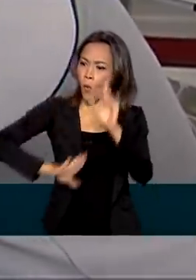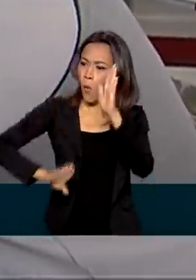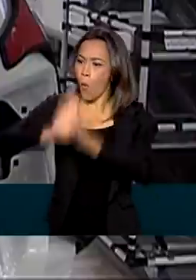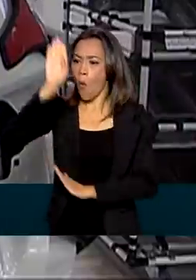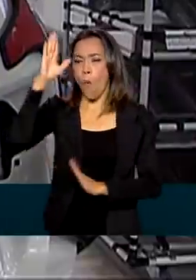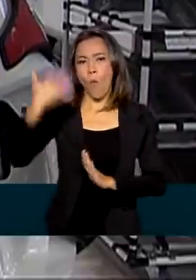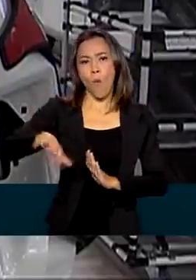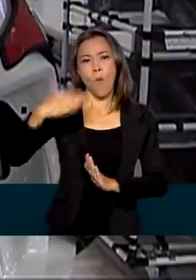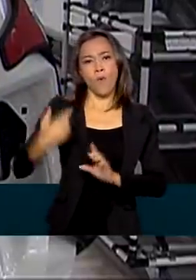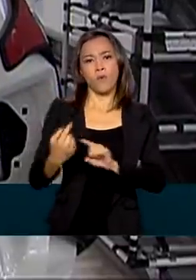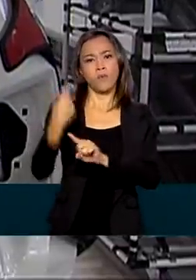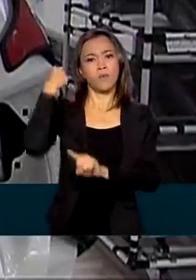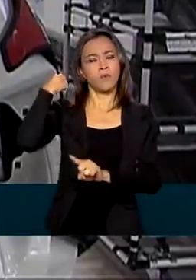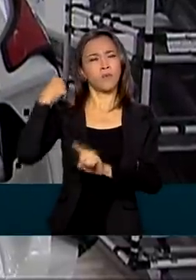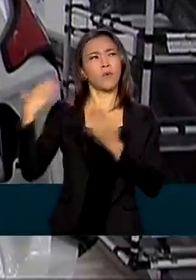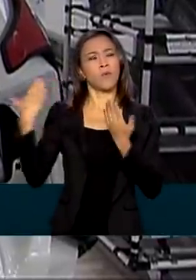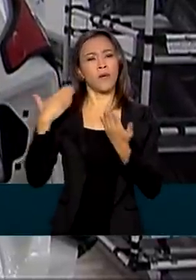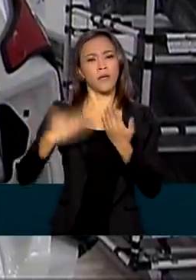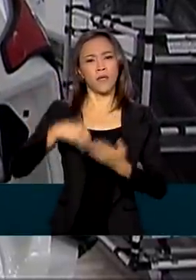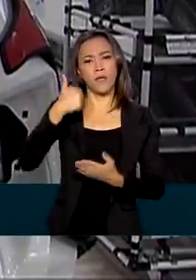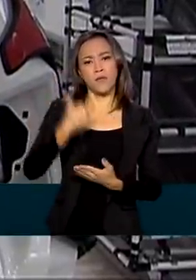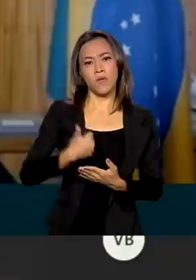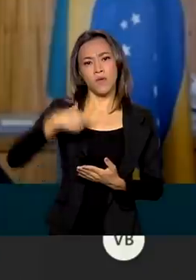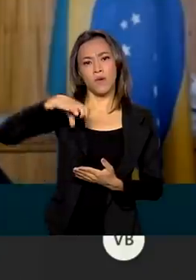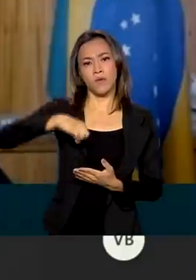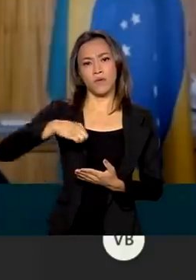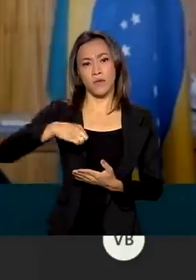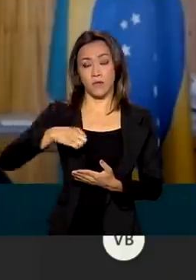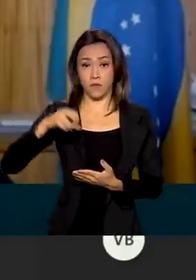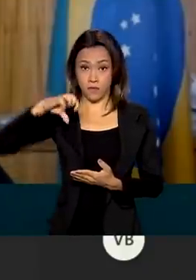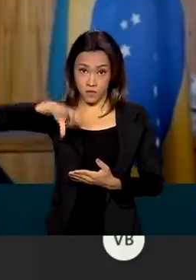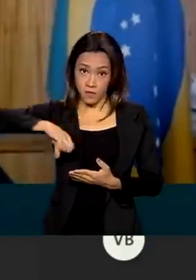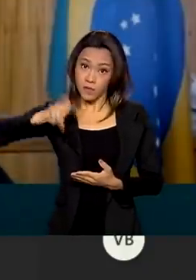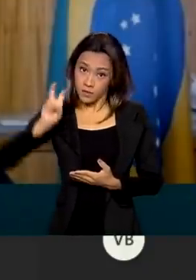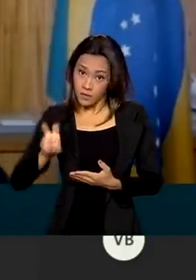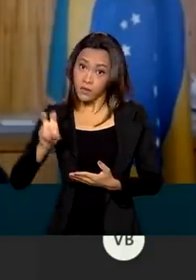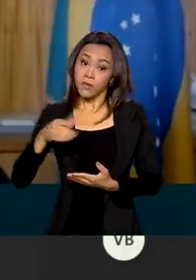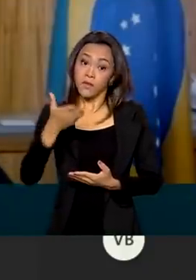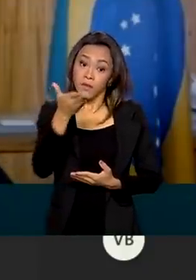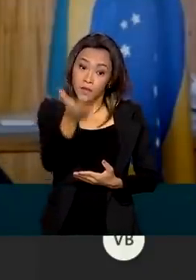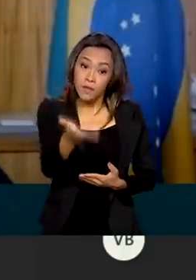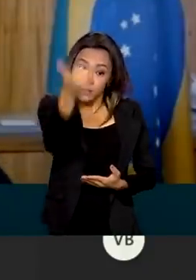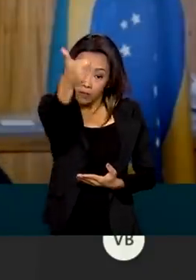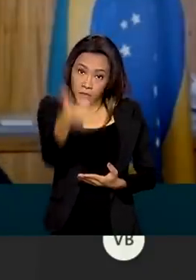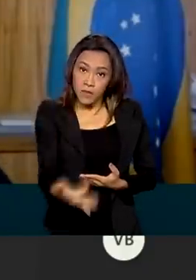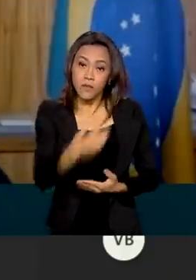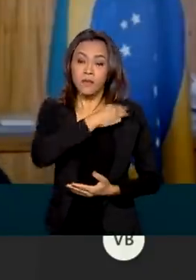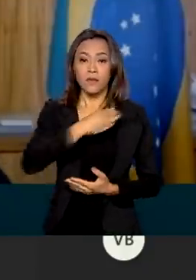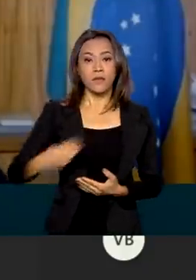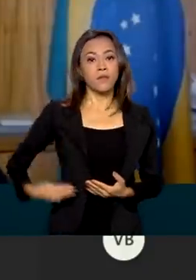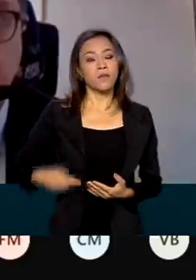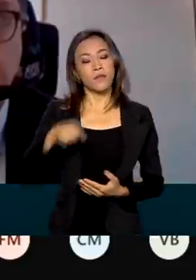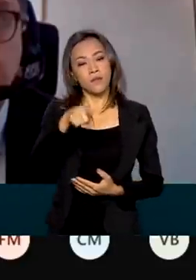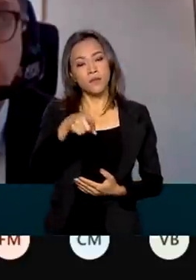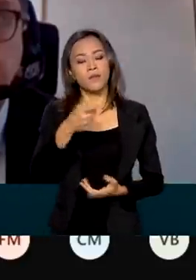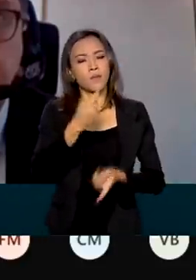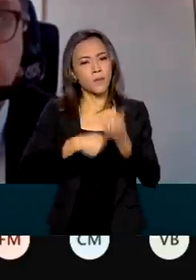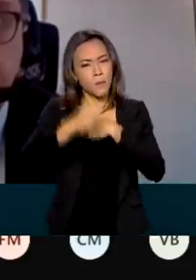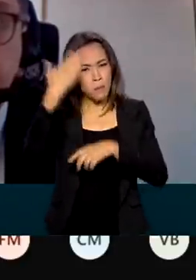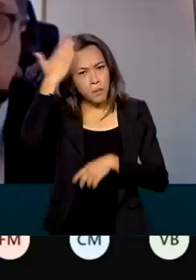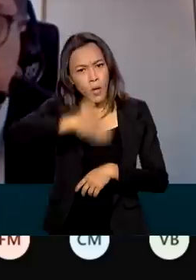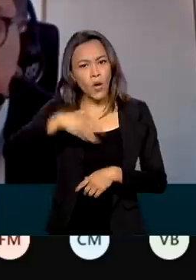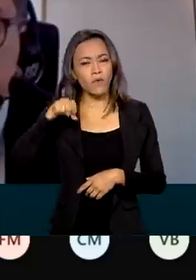série histórica em 1995. Para o ministro da Economia, um dado que comprova a